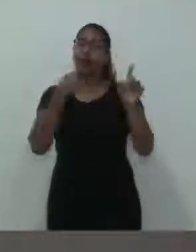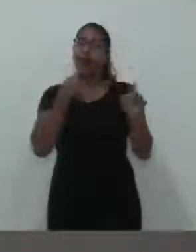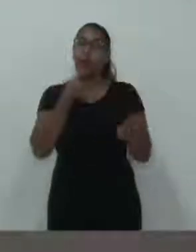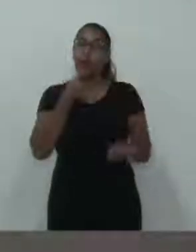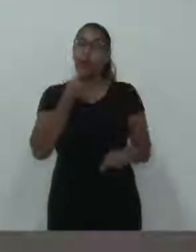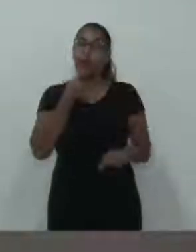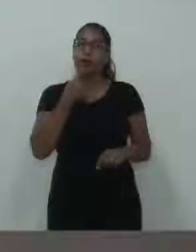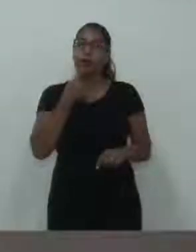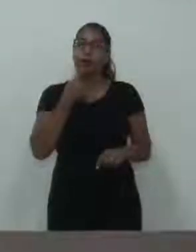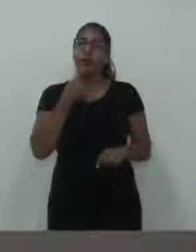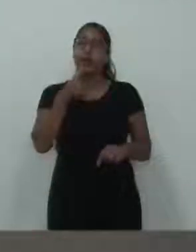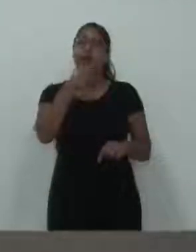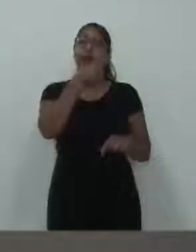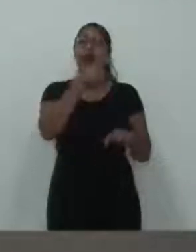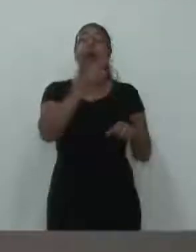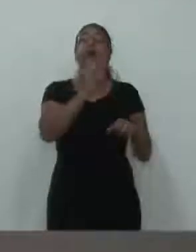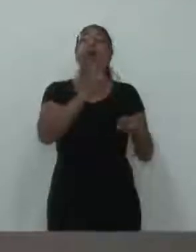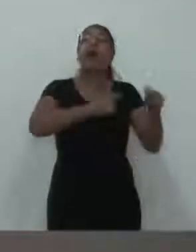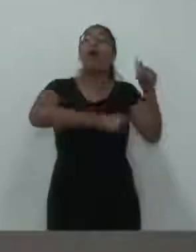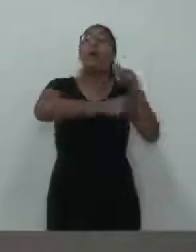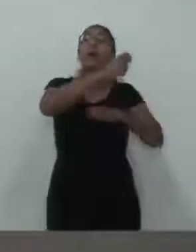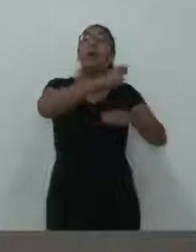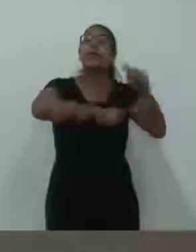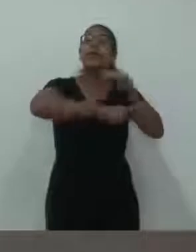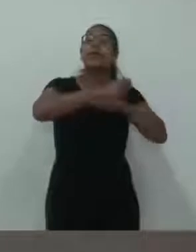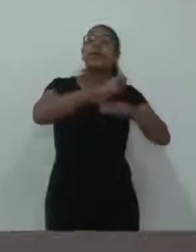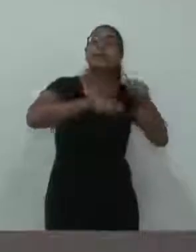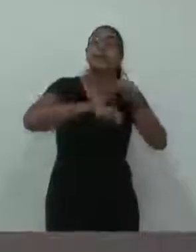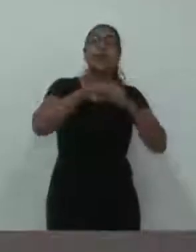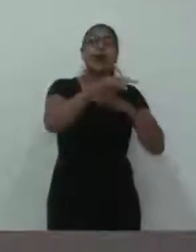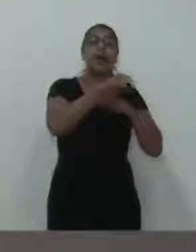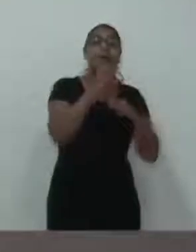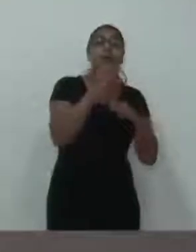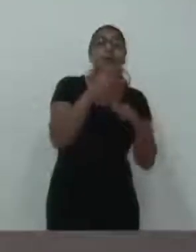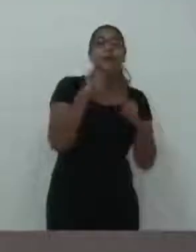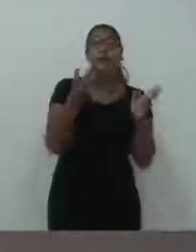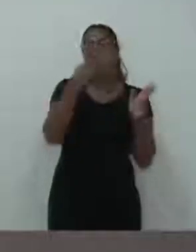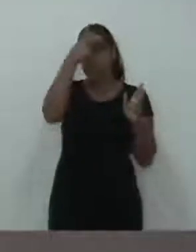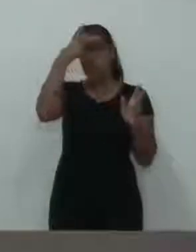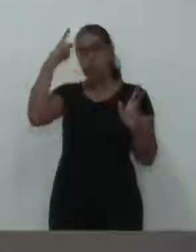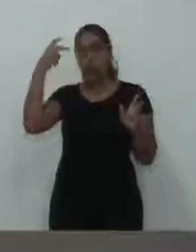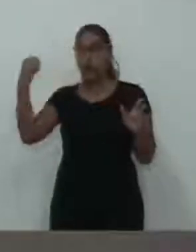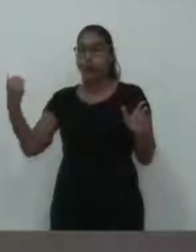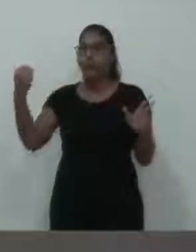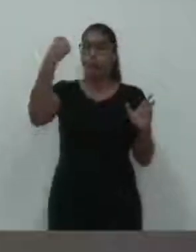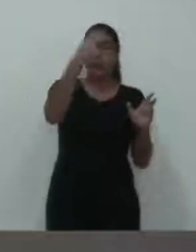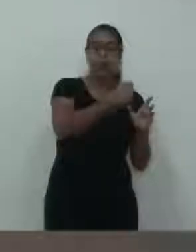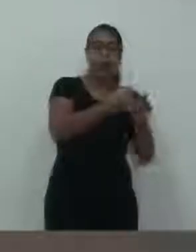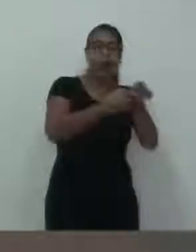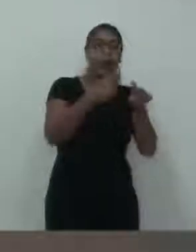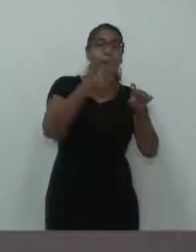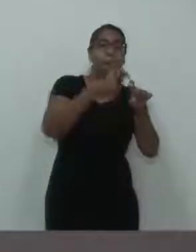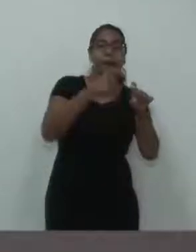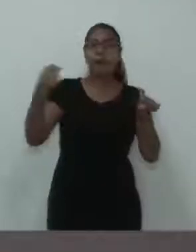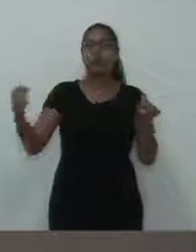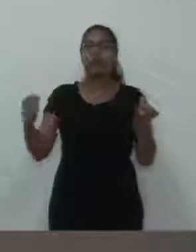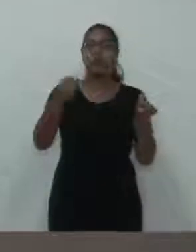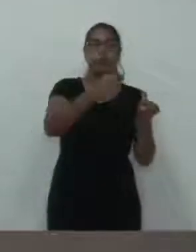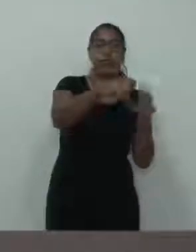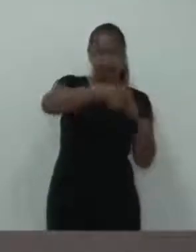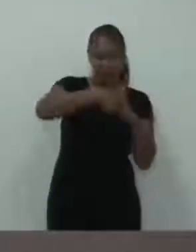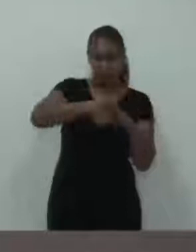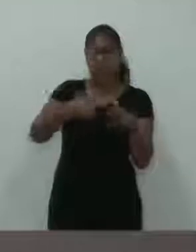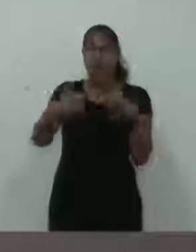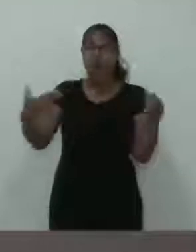que é quem faz a gestão de vagas. E quais vagas? Para aquelas doenças onde o nosso município não